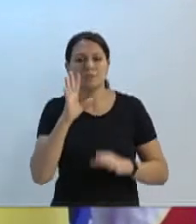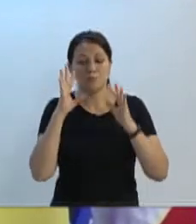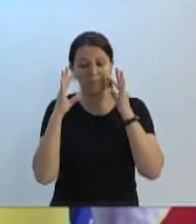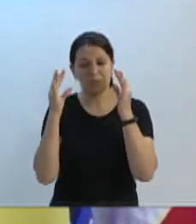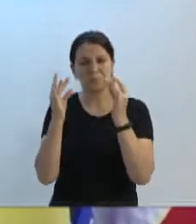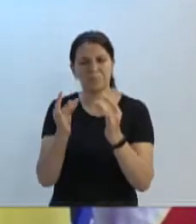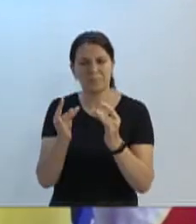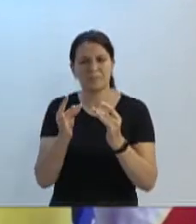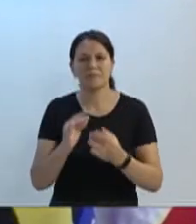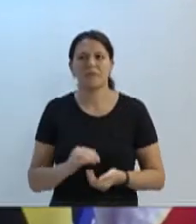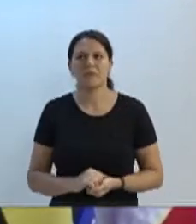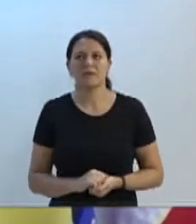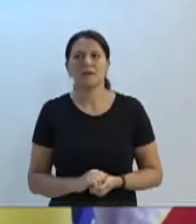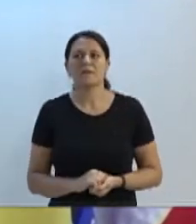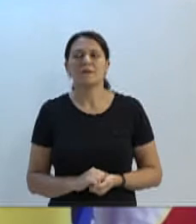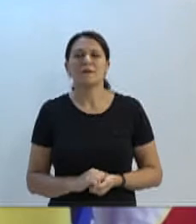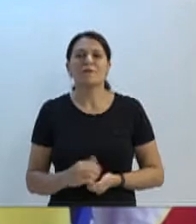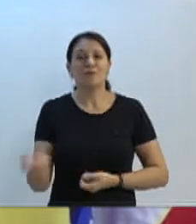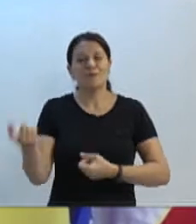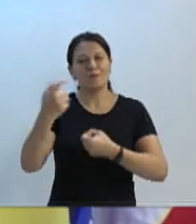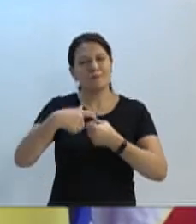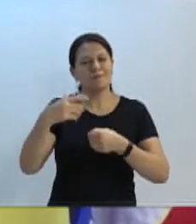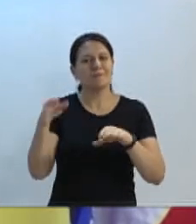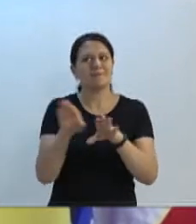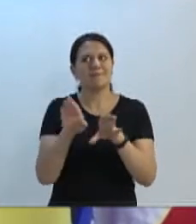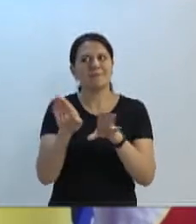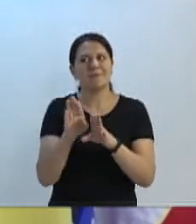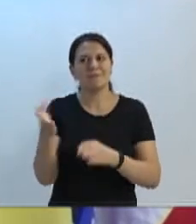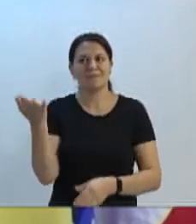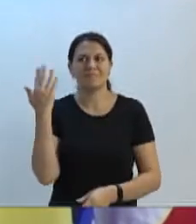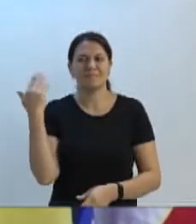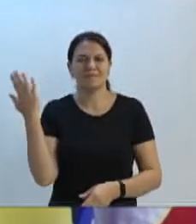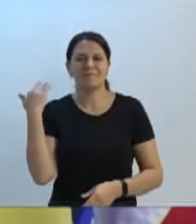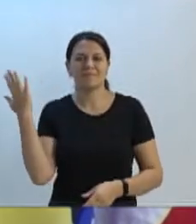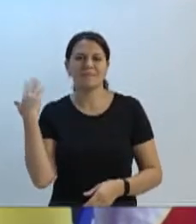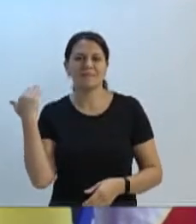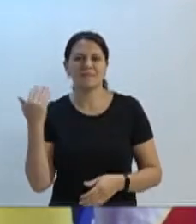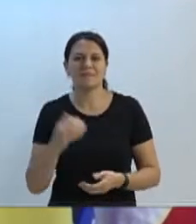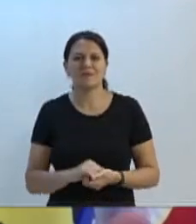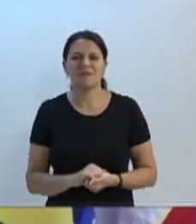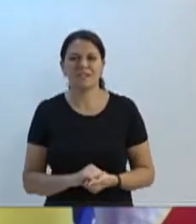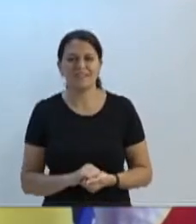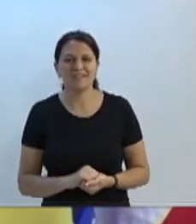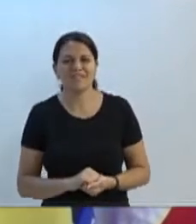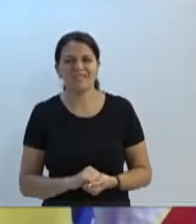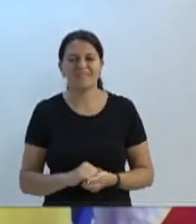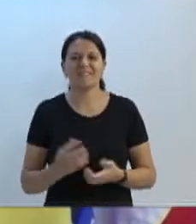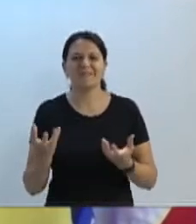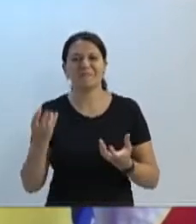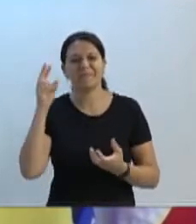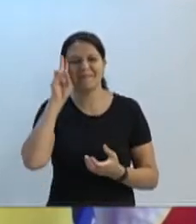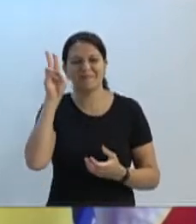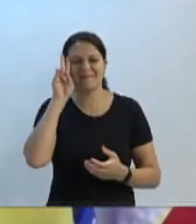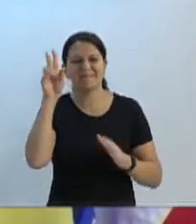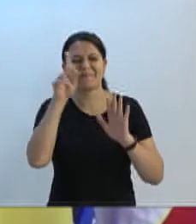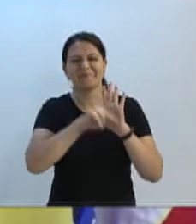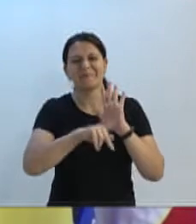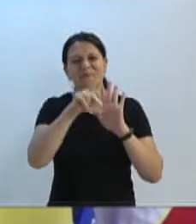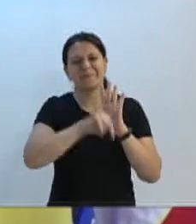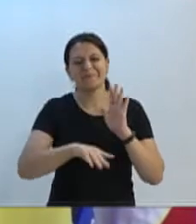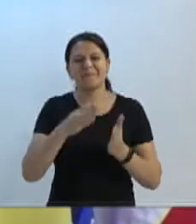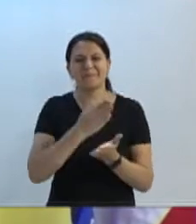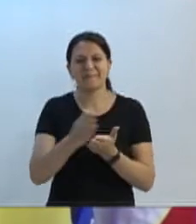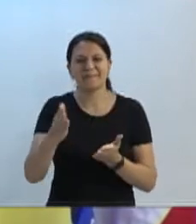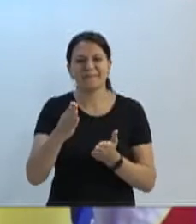agora. E voltando ainda ao passado também, Baixinha, eu quero lembrar um projeto que começou na minha gestão, como presidente